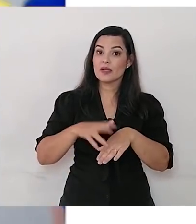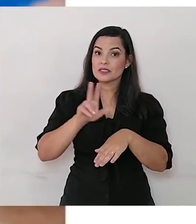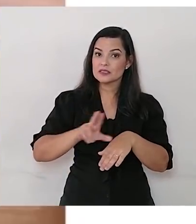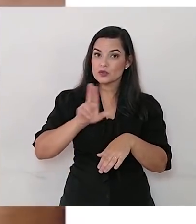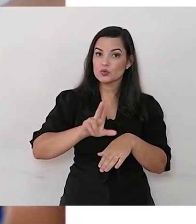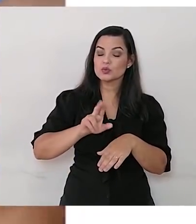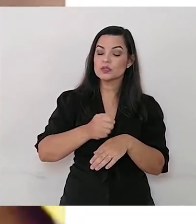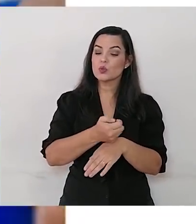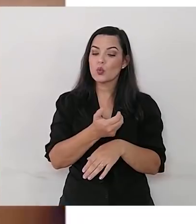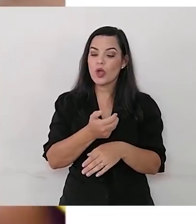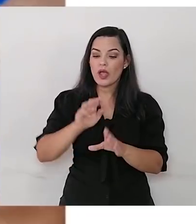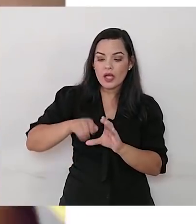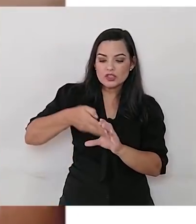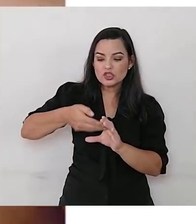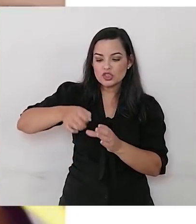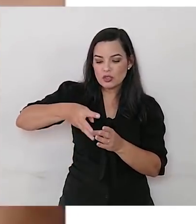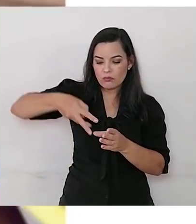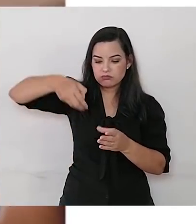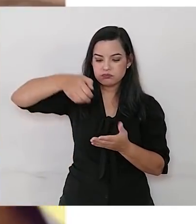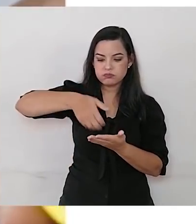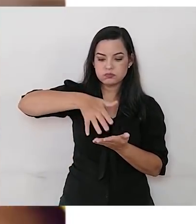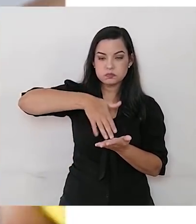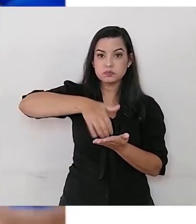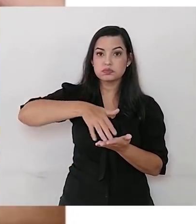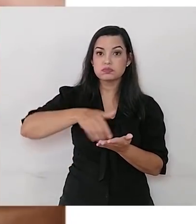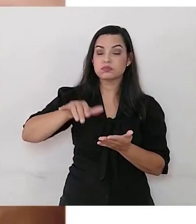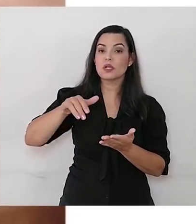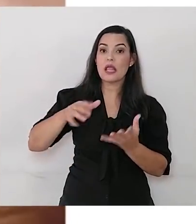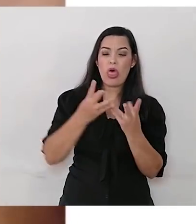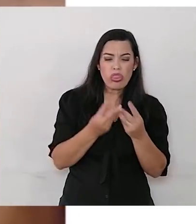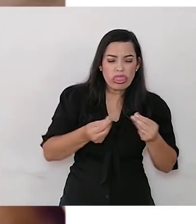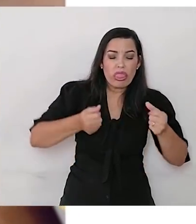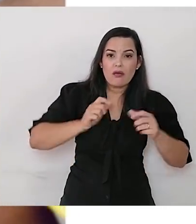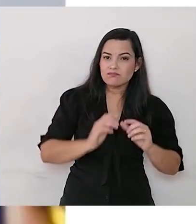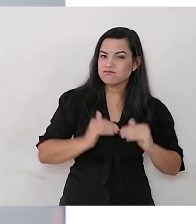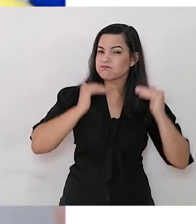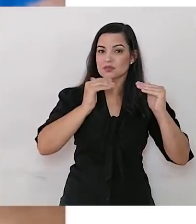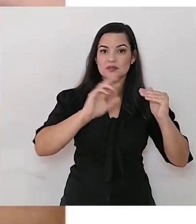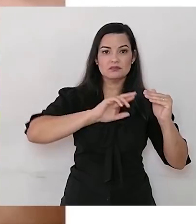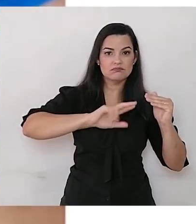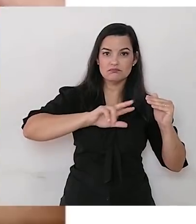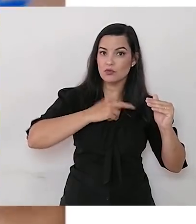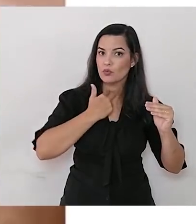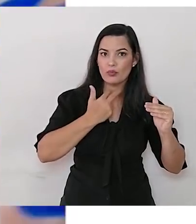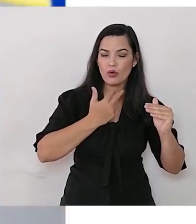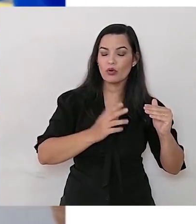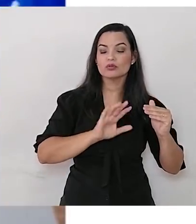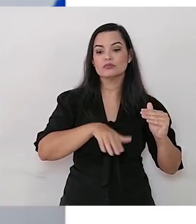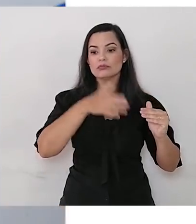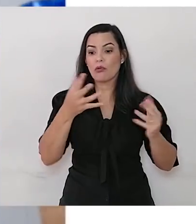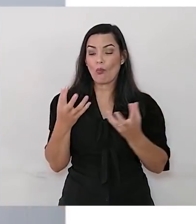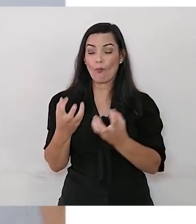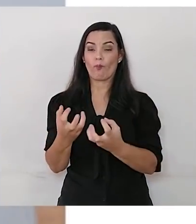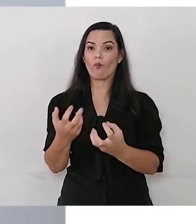suficiente de tinta, pra não ficar nem muito molhado e nem muito seco o papel. Então, tem